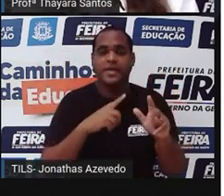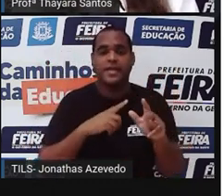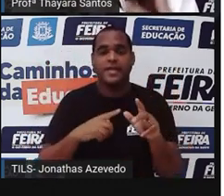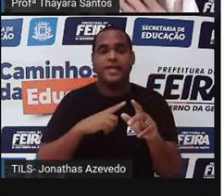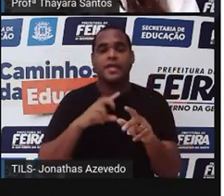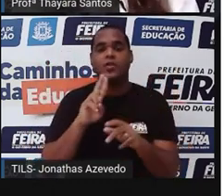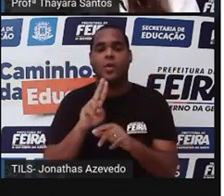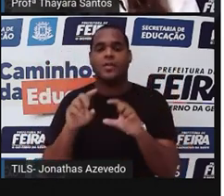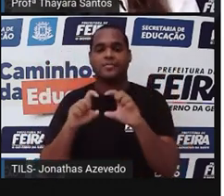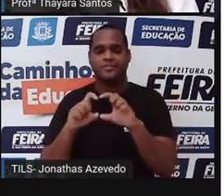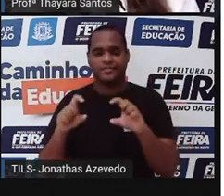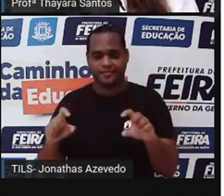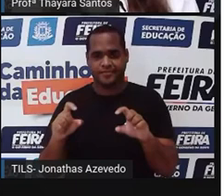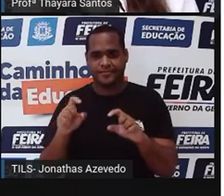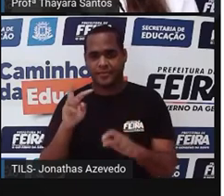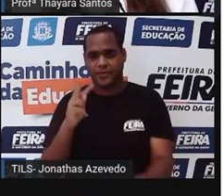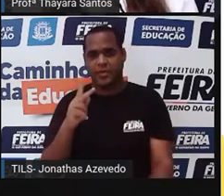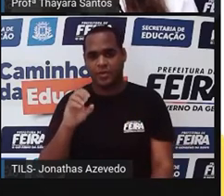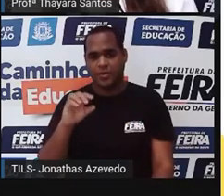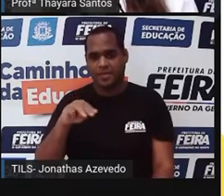holometábolos.